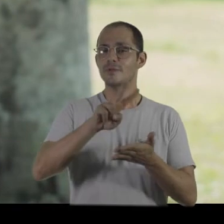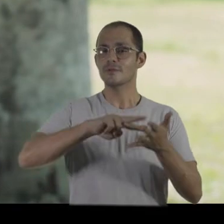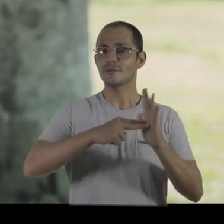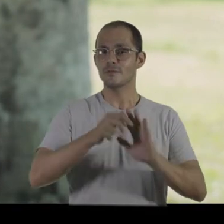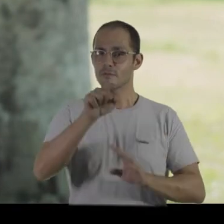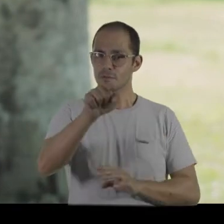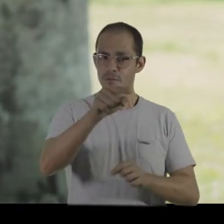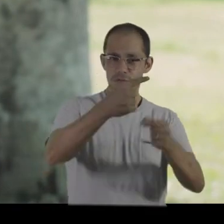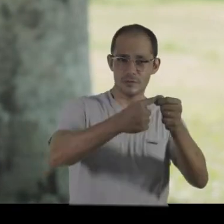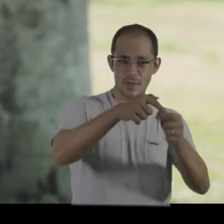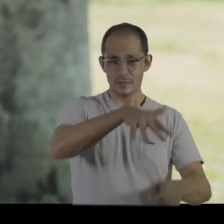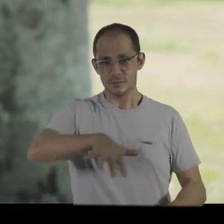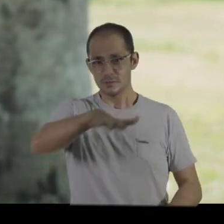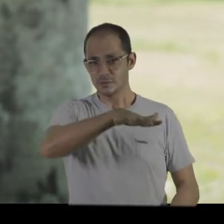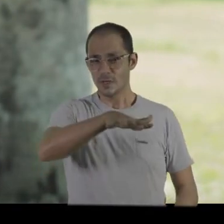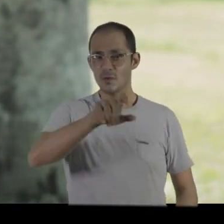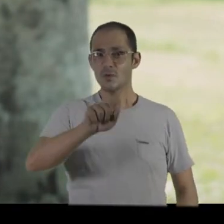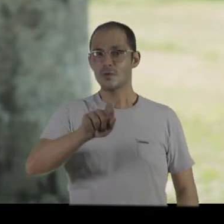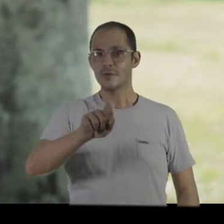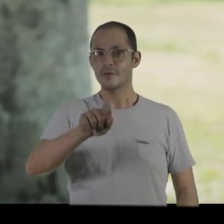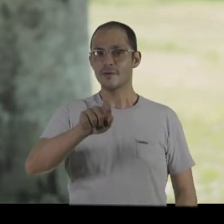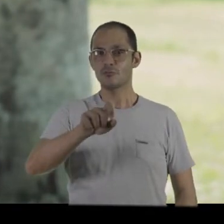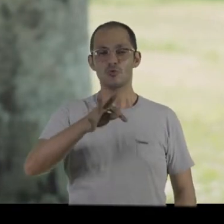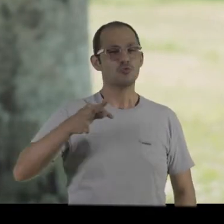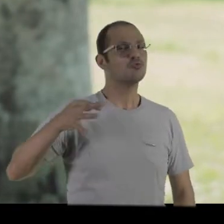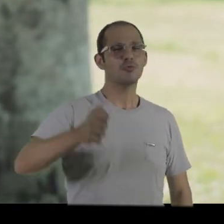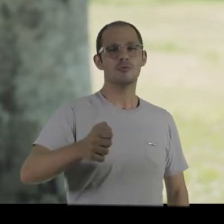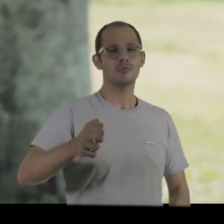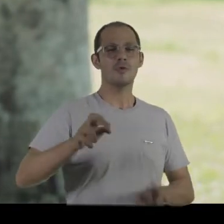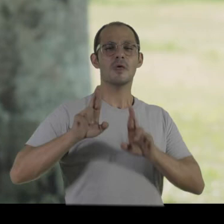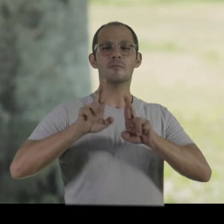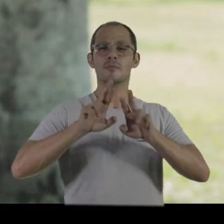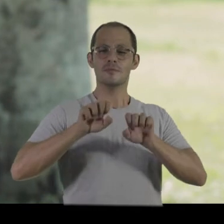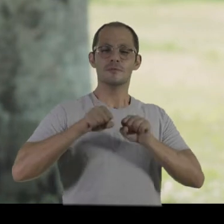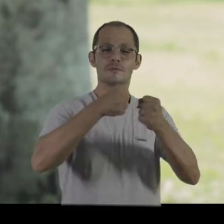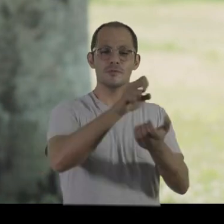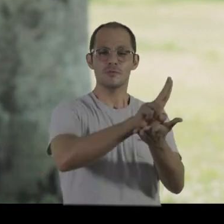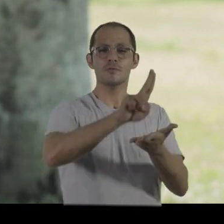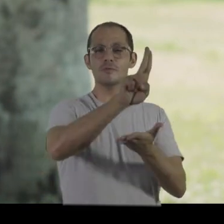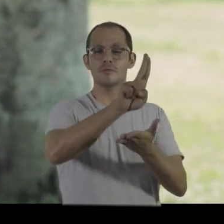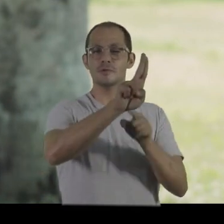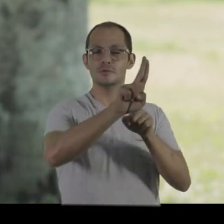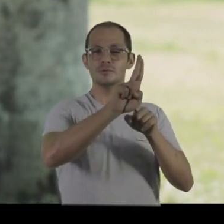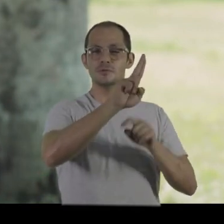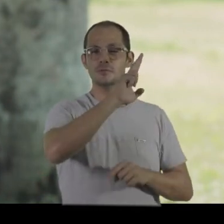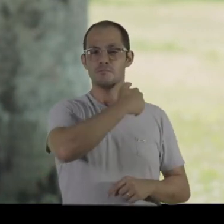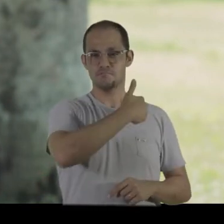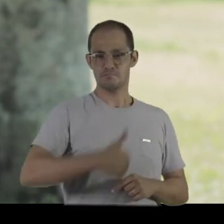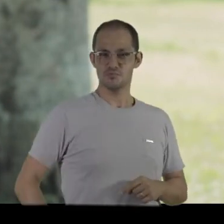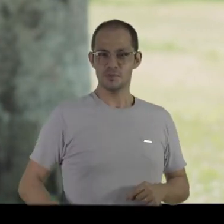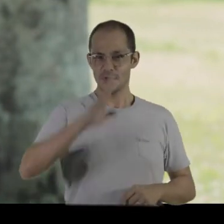significa a universidade, para você, sua cidade e região, faz de todos responsáveis pela sua defesa.